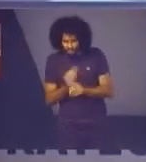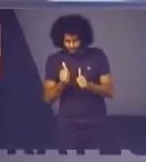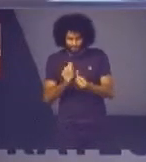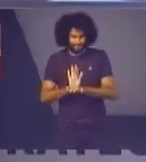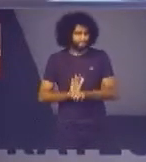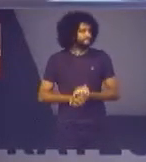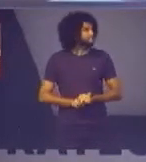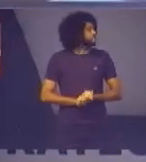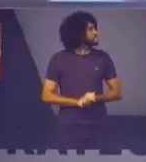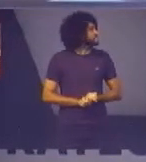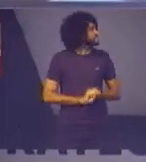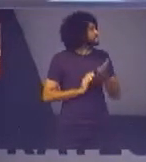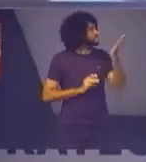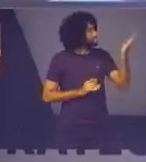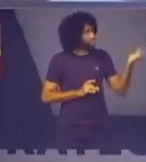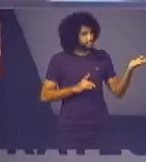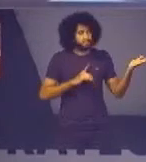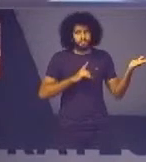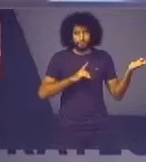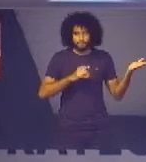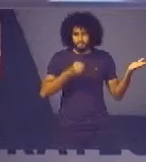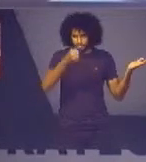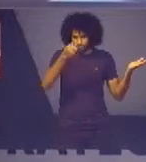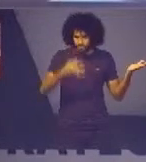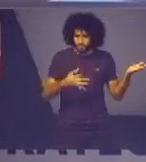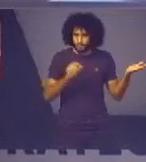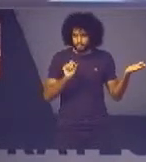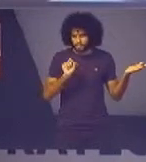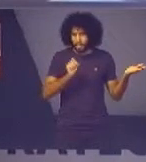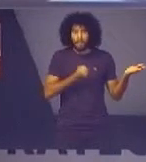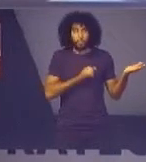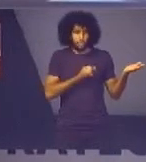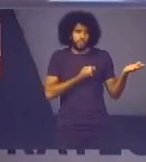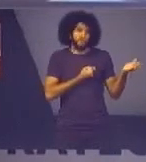aqui vou terminar falando em números